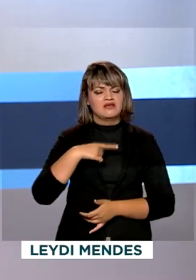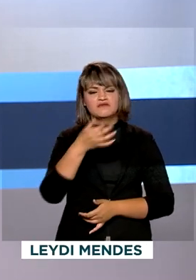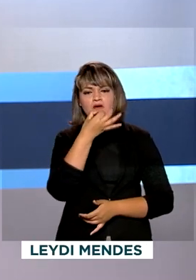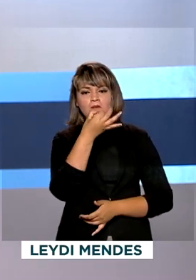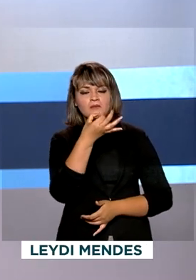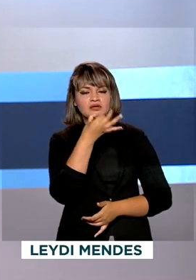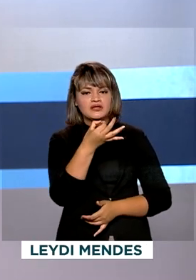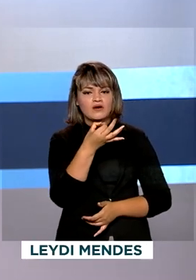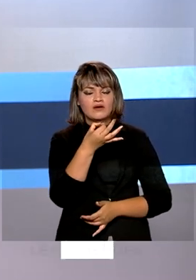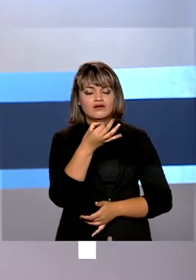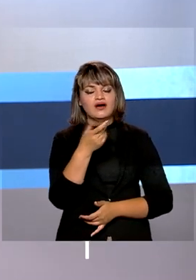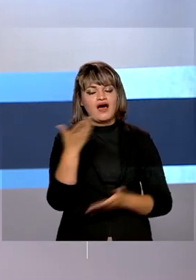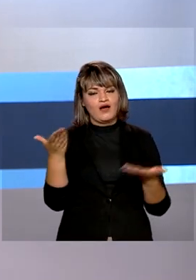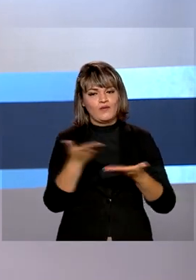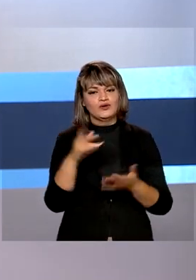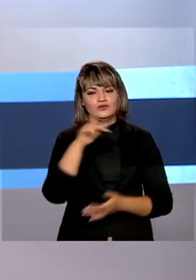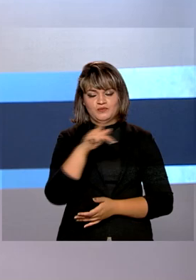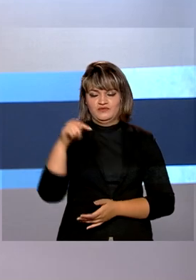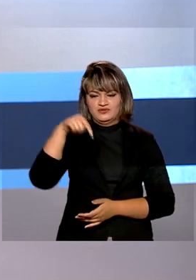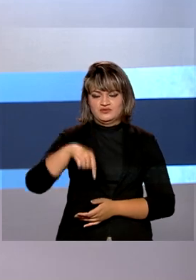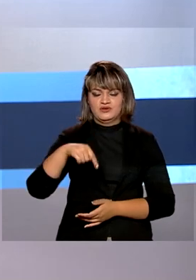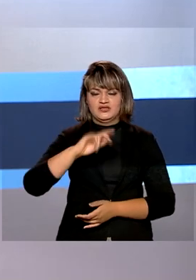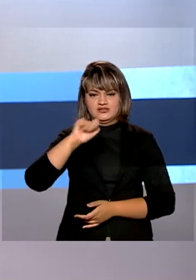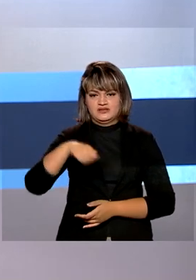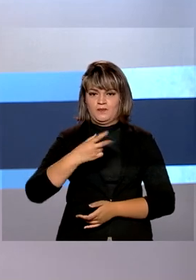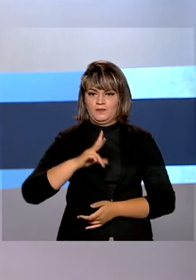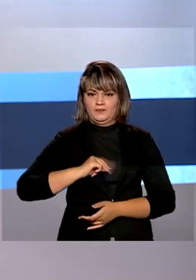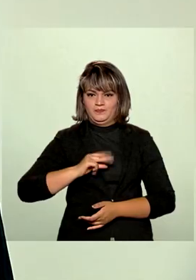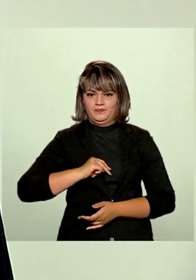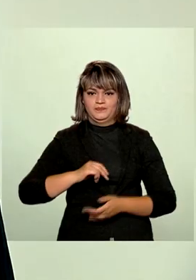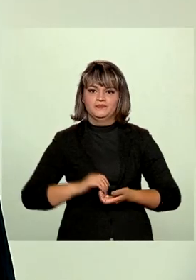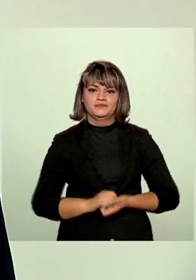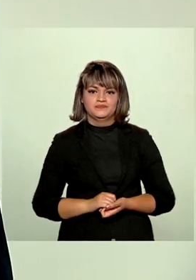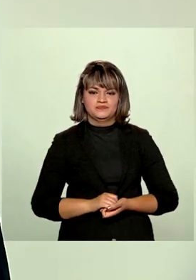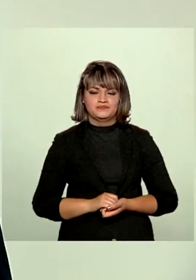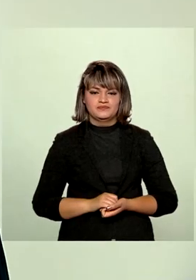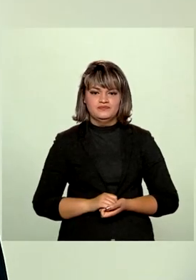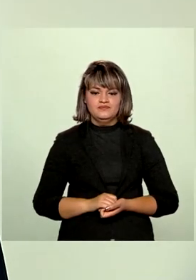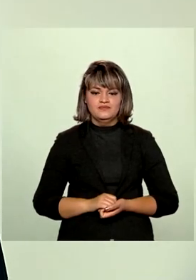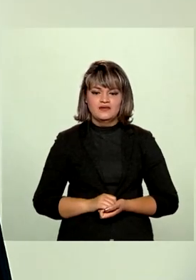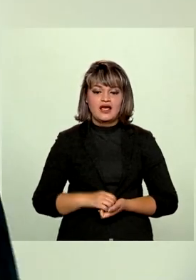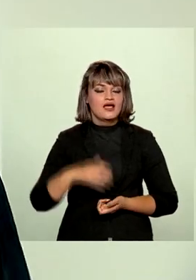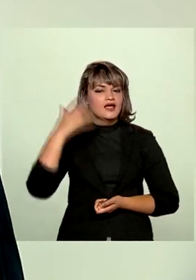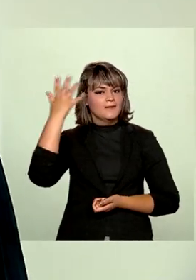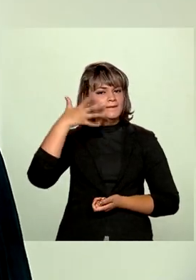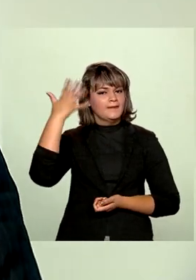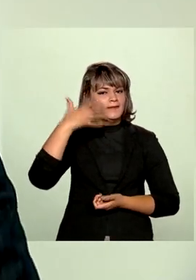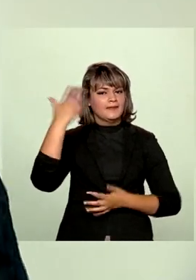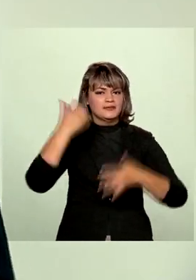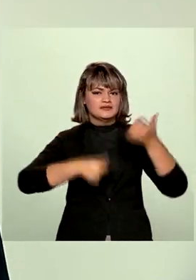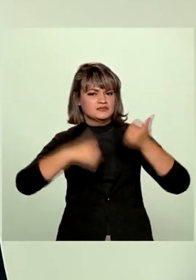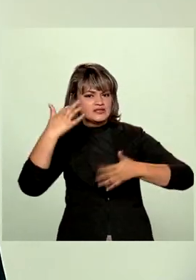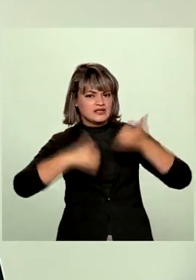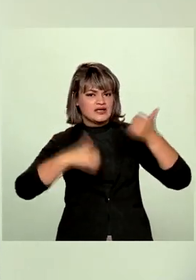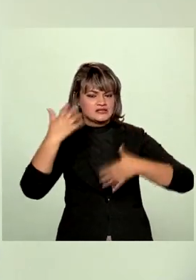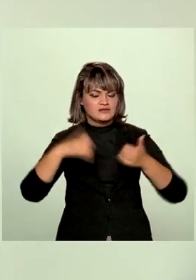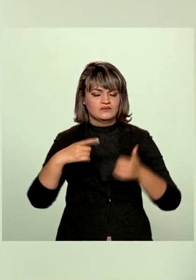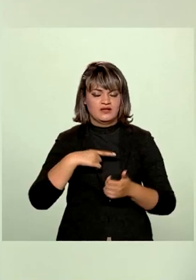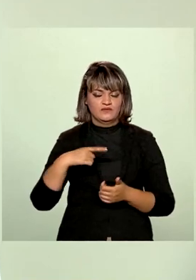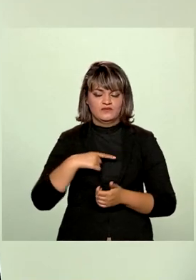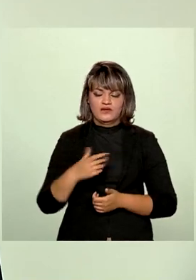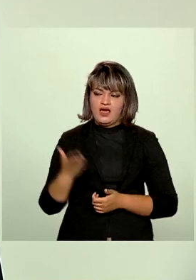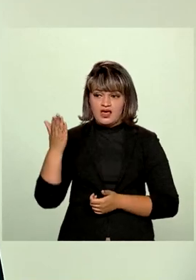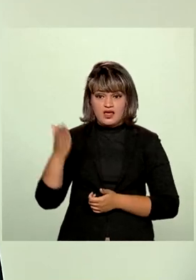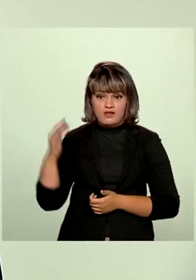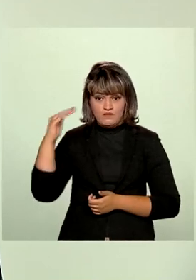das Nações Unidas é o comentarista da TV Brasil, Ricardo Caldas. No discurso de abertura dos trabalhos da ONU, o